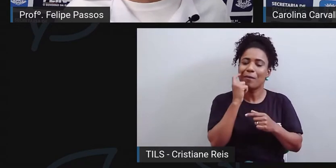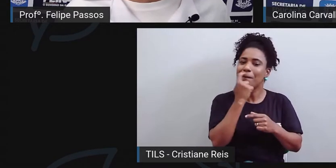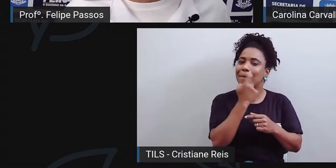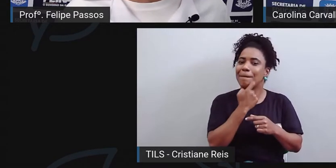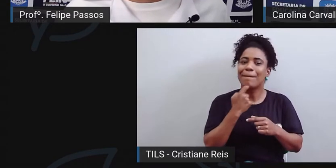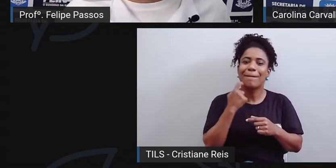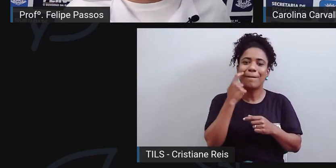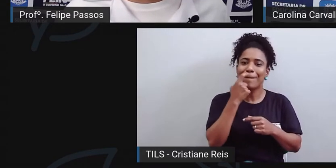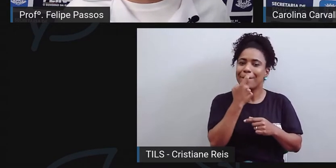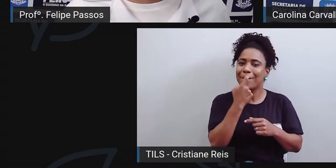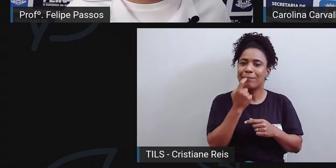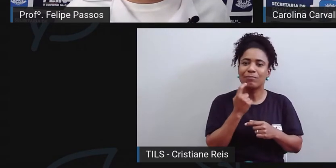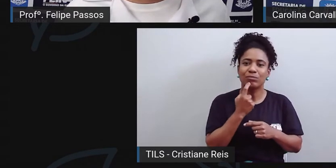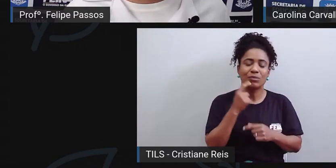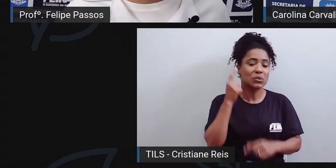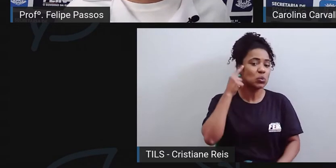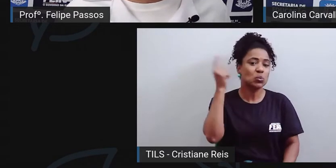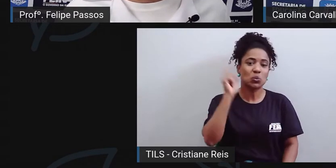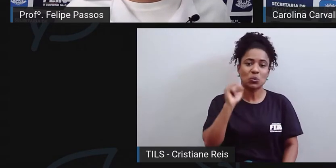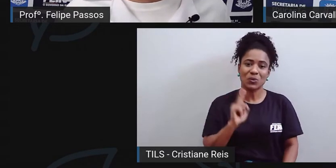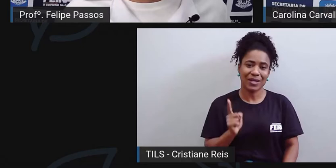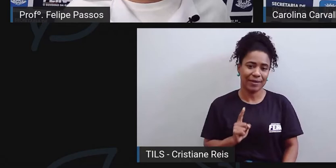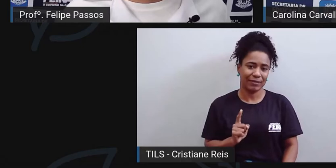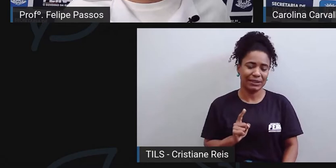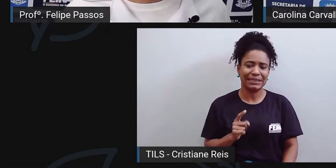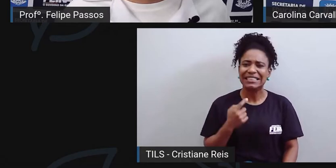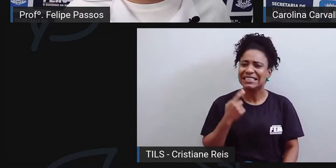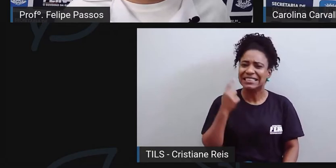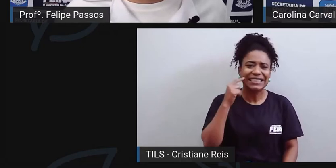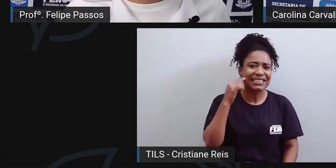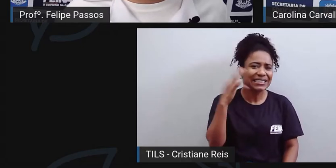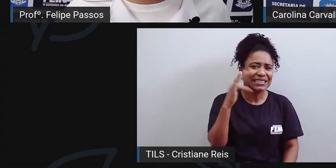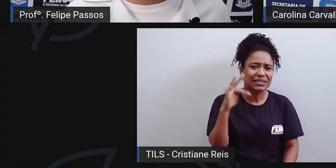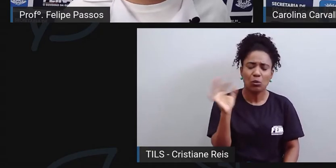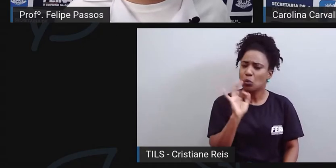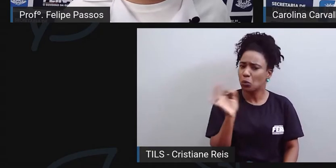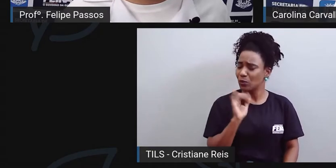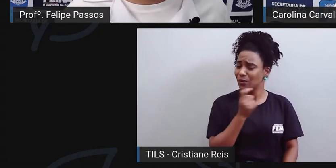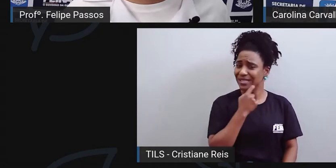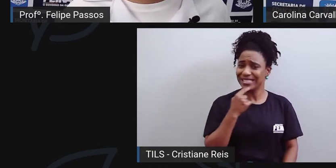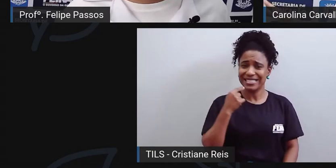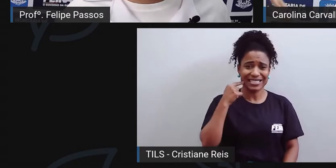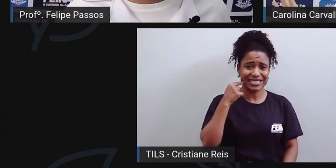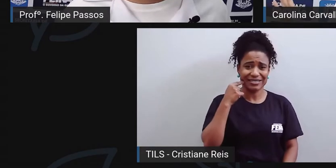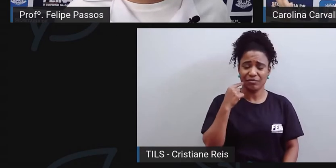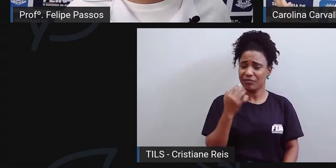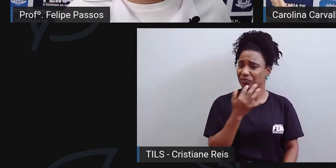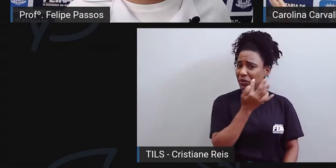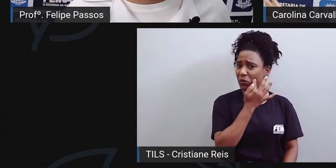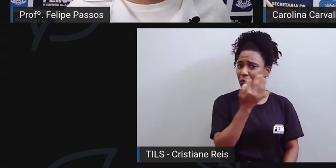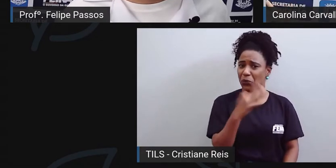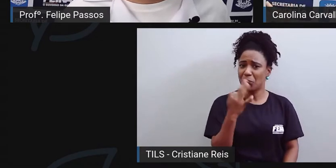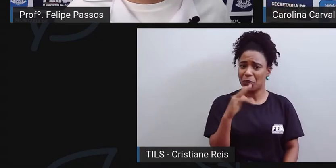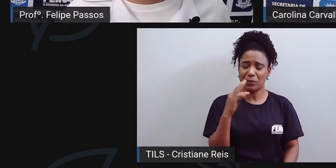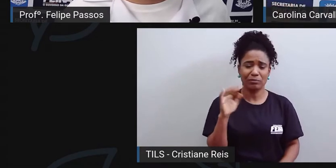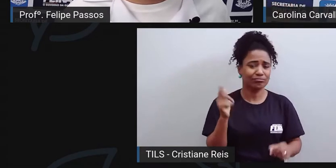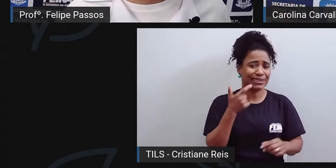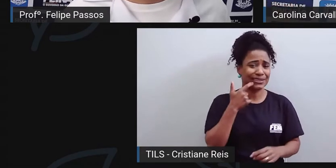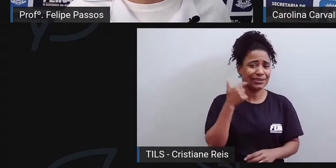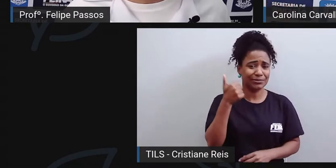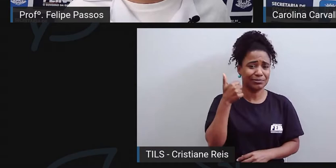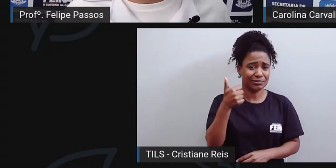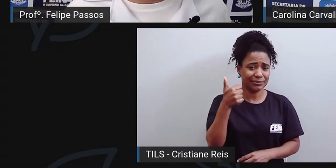estão instalados na boca e a pessoa não necessariamente sente dor no início. Então, se ela acha que não está sentindo dor, provavelmente não tem nada.